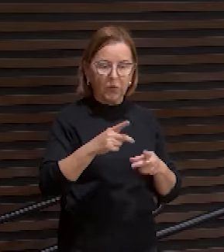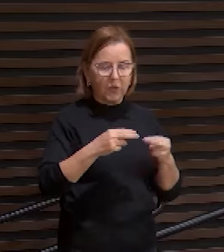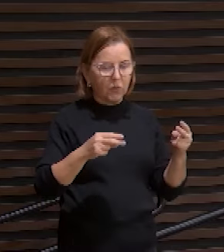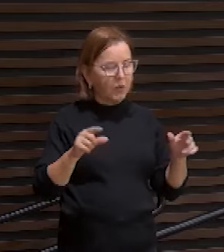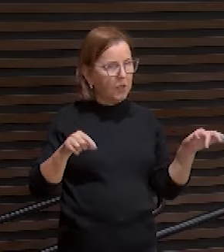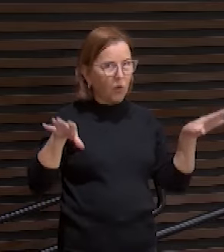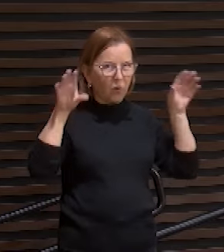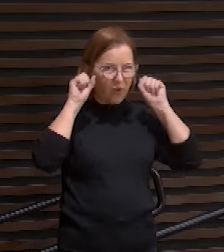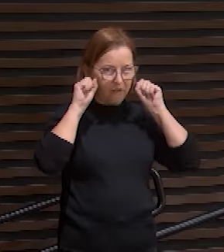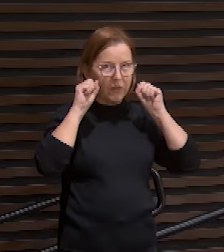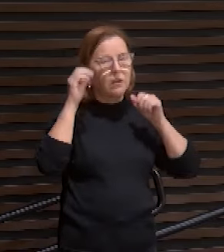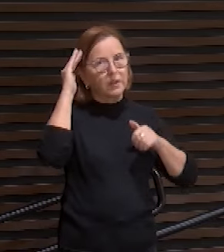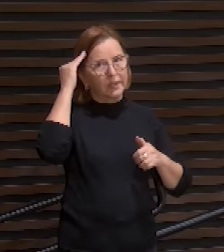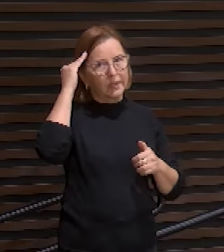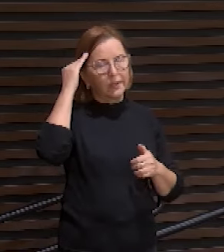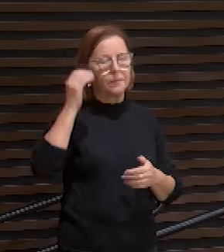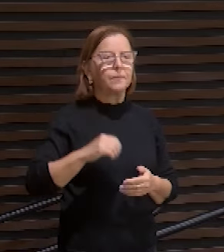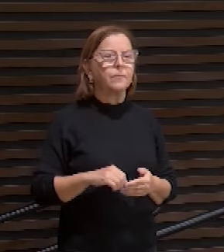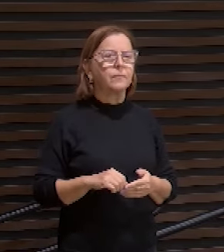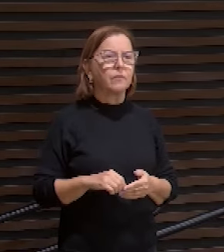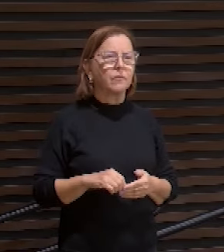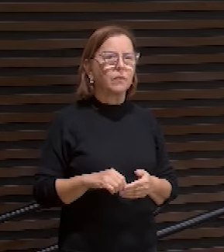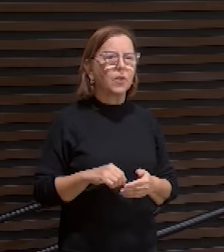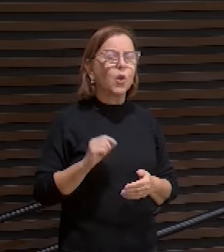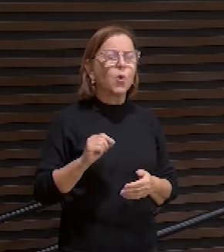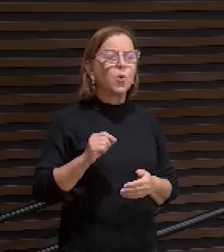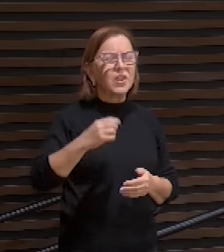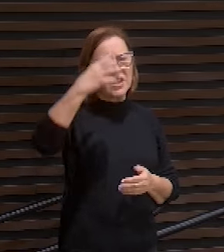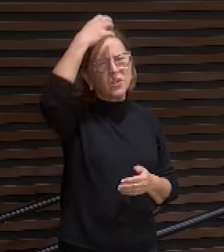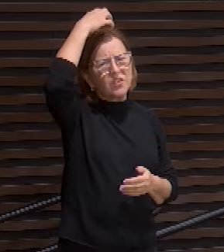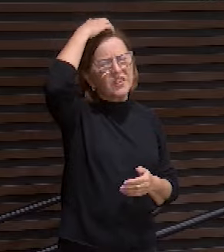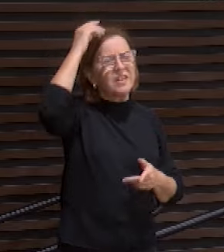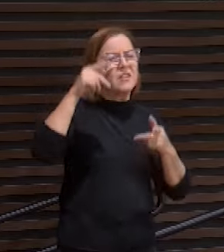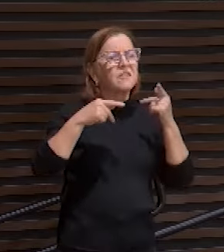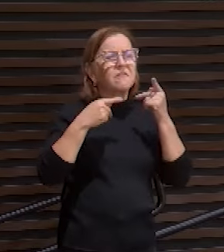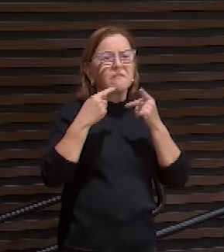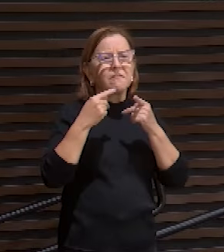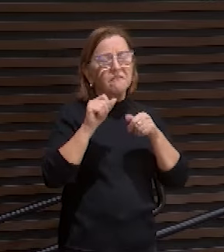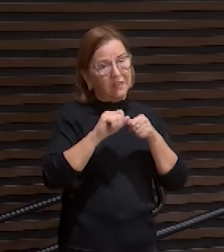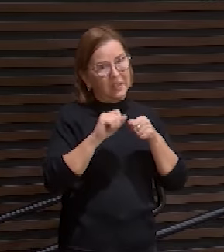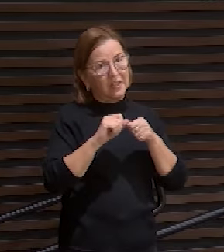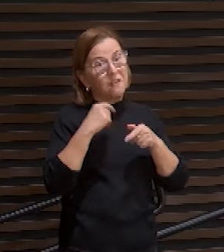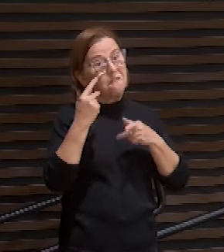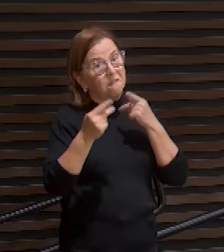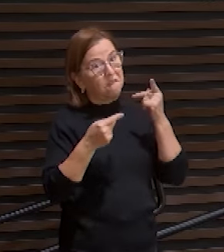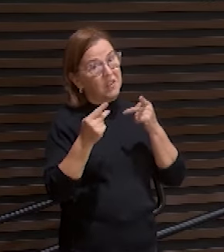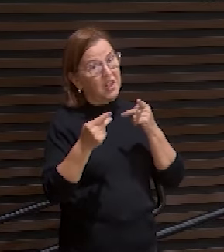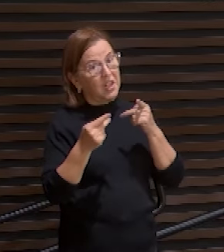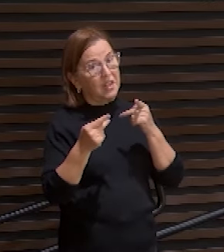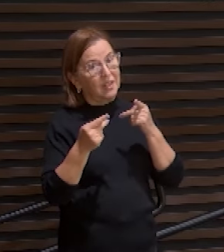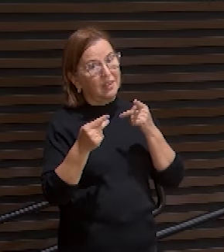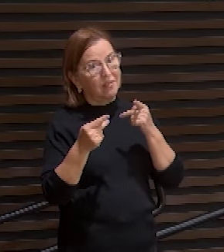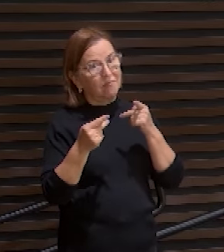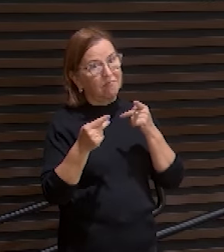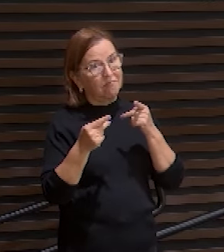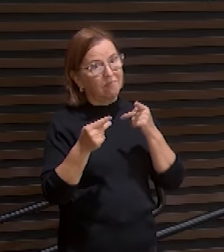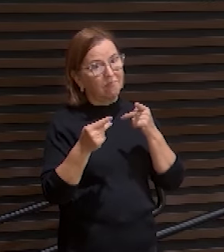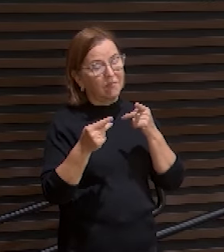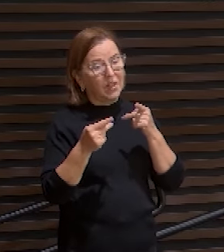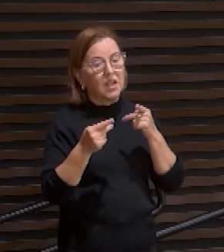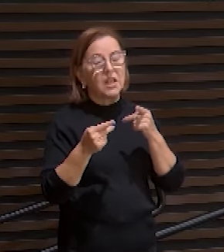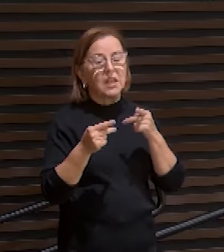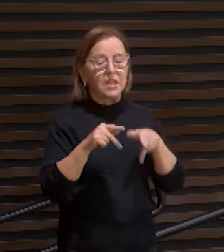O que os reis fazem? Os reis, eles falam. Os reis falam, são ouvidos e são obedecidos.